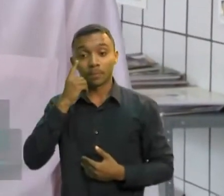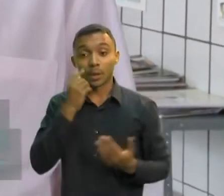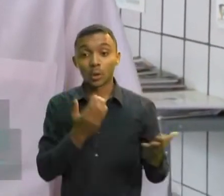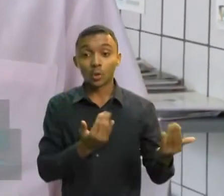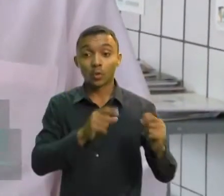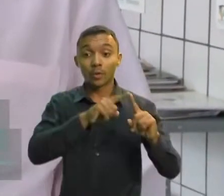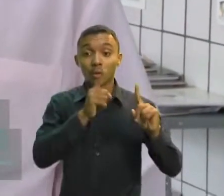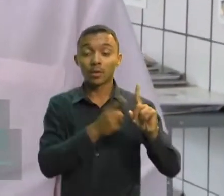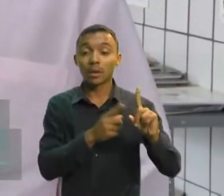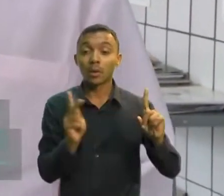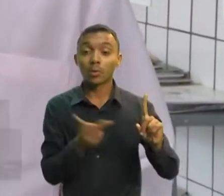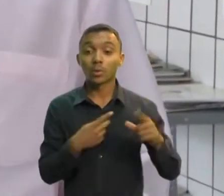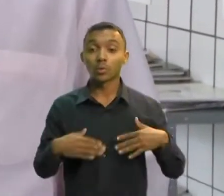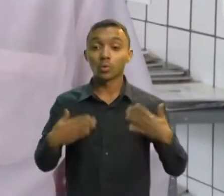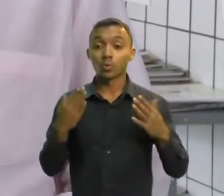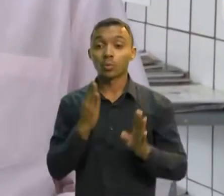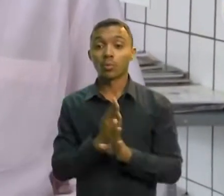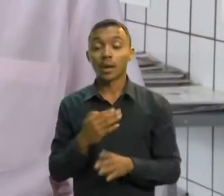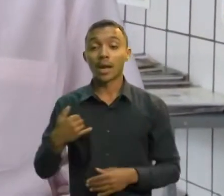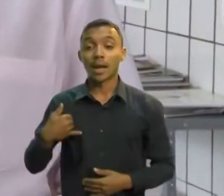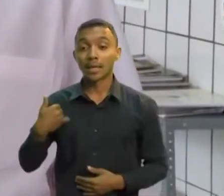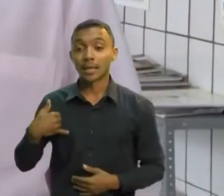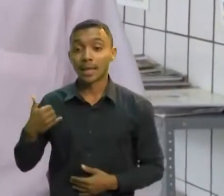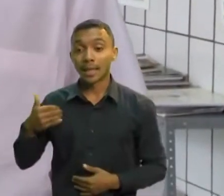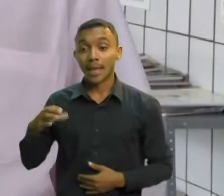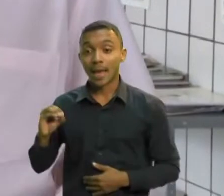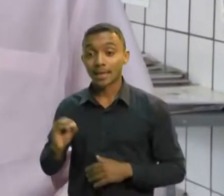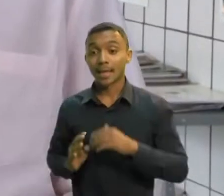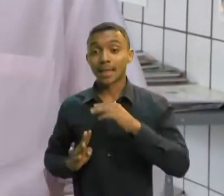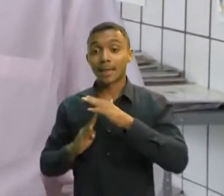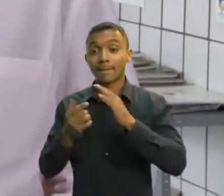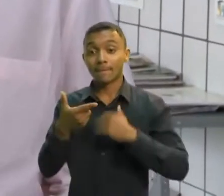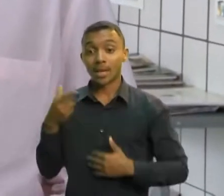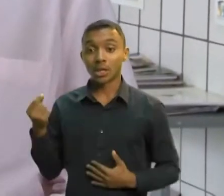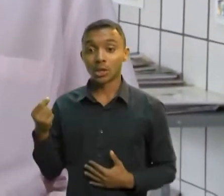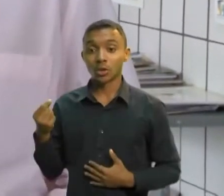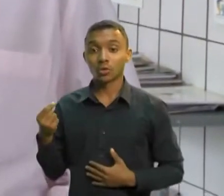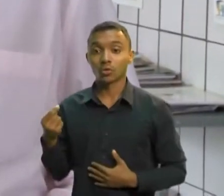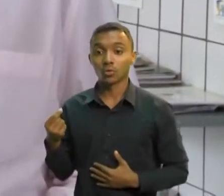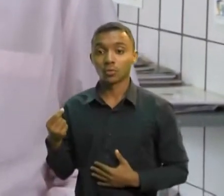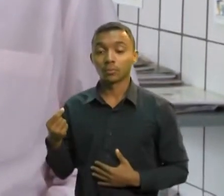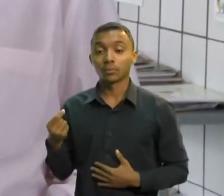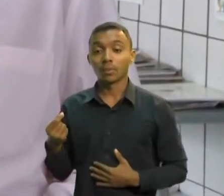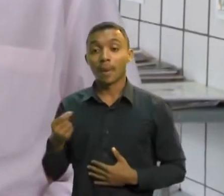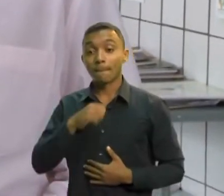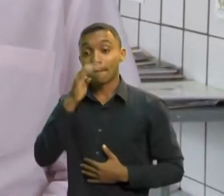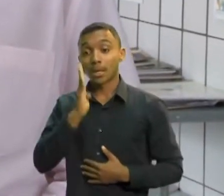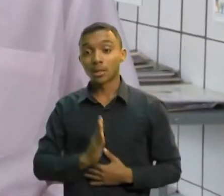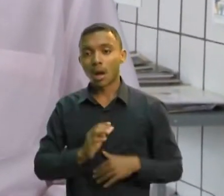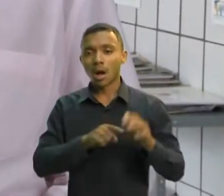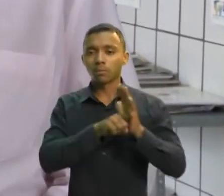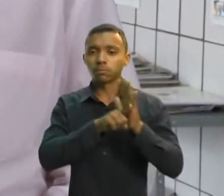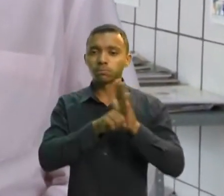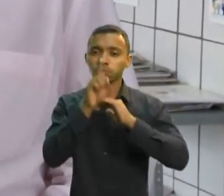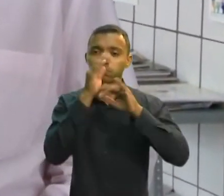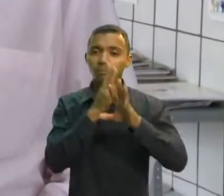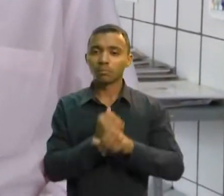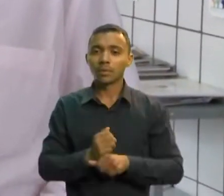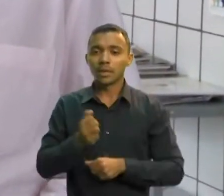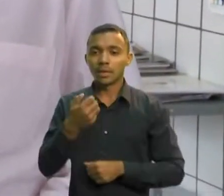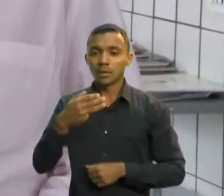jovens têm entre 10 e 20 anos de idade. Em dados mais recentes no Brasil, foram registrados 380